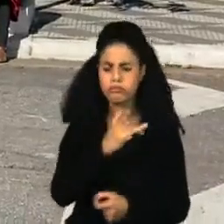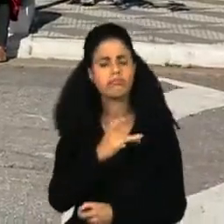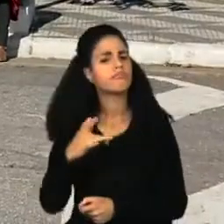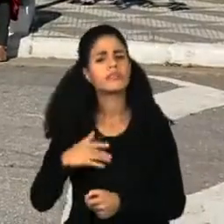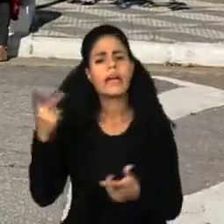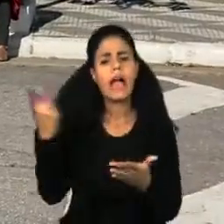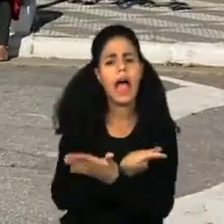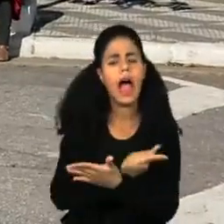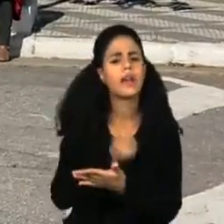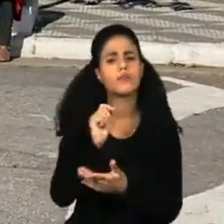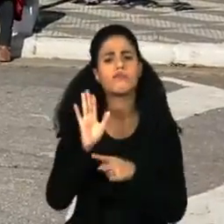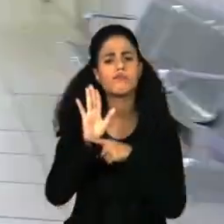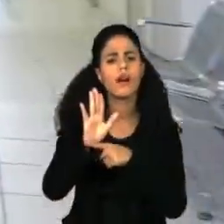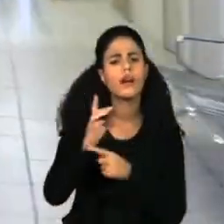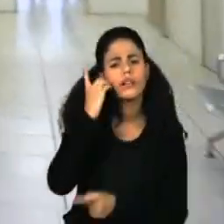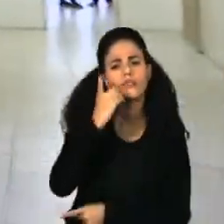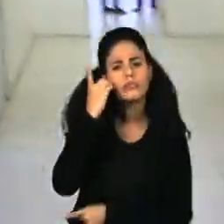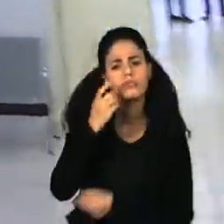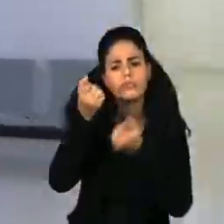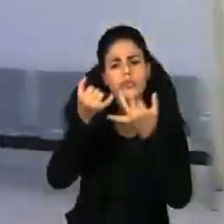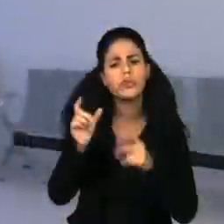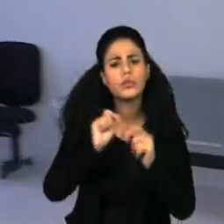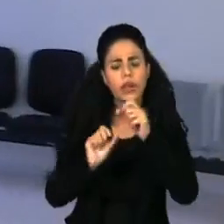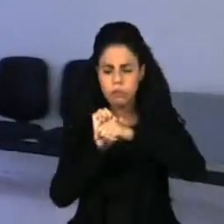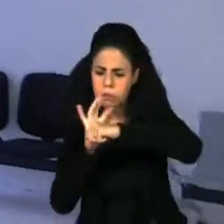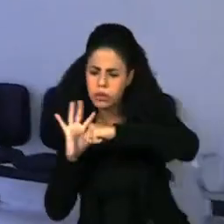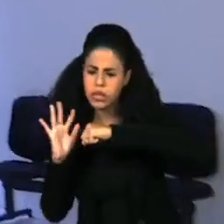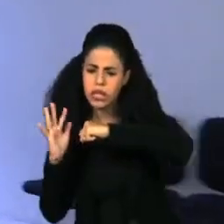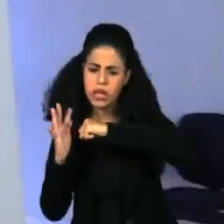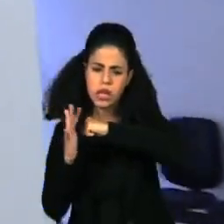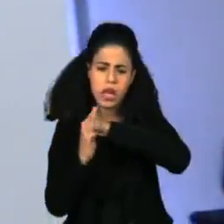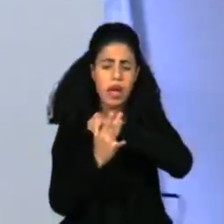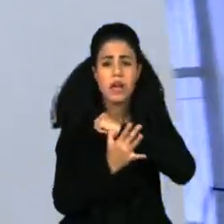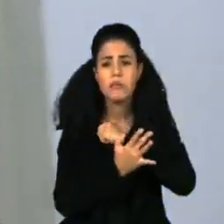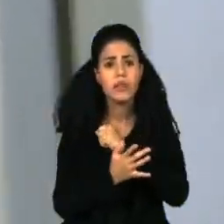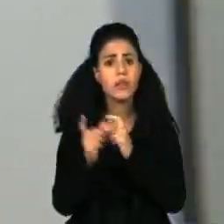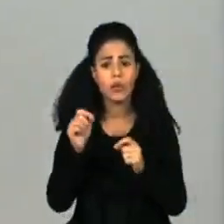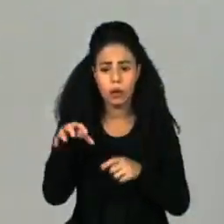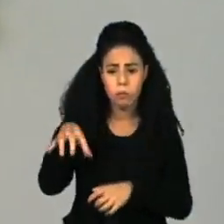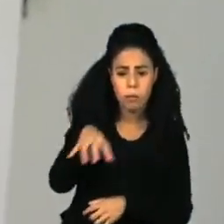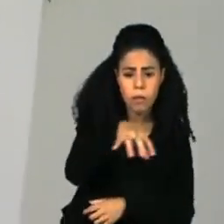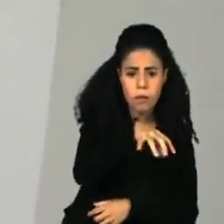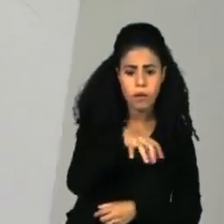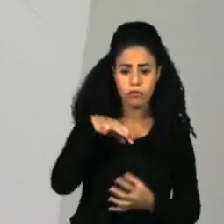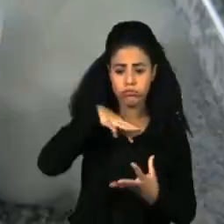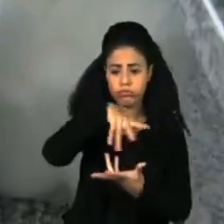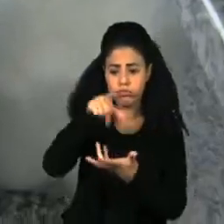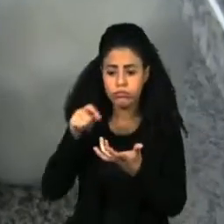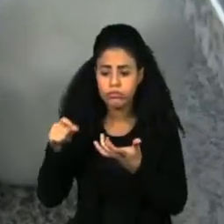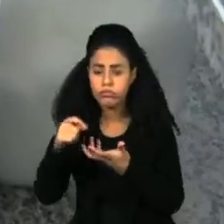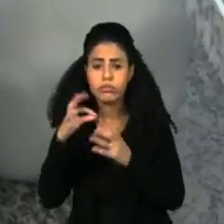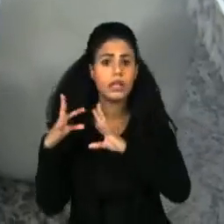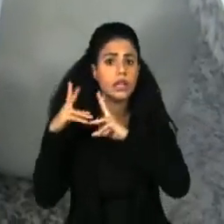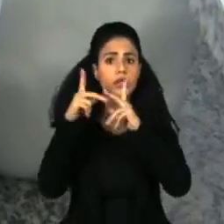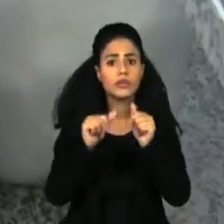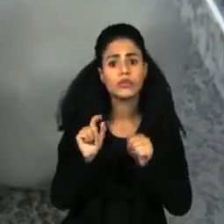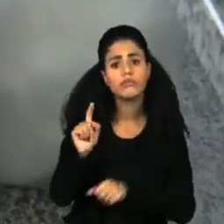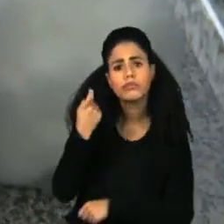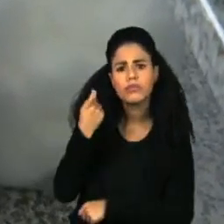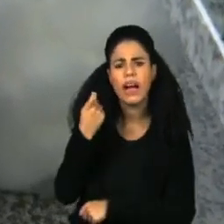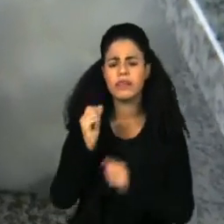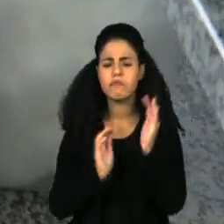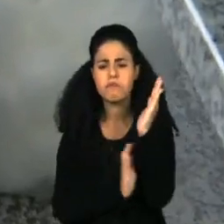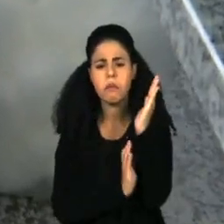documentário exibido pelo deputado trata a pandemia como uma trama envolvendo entidades internacionais, a velha mídia e